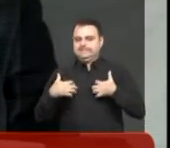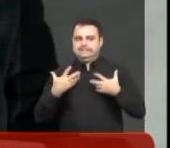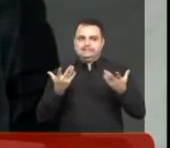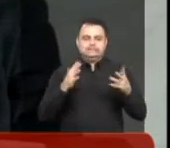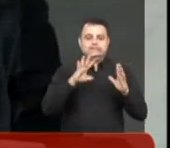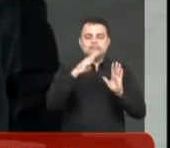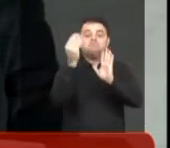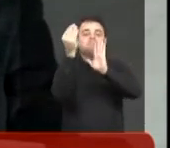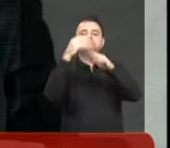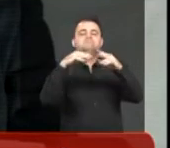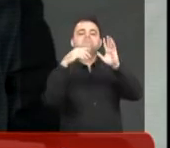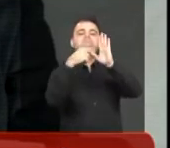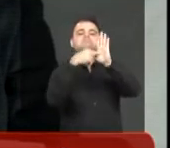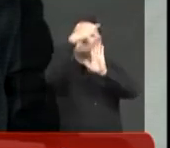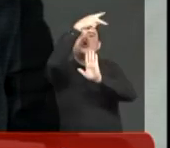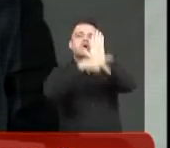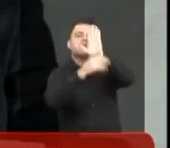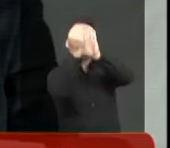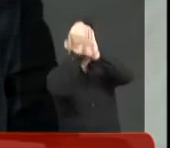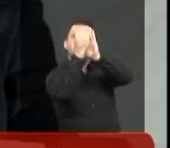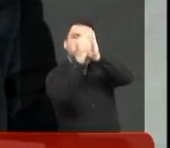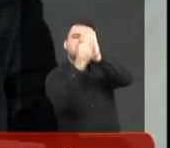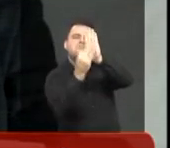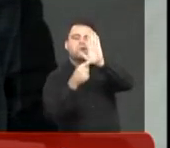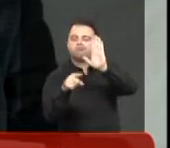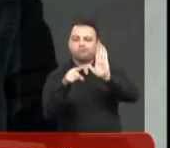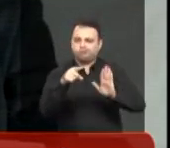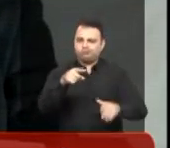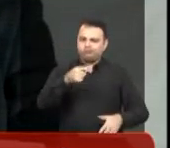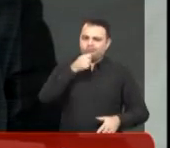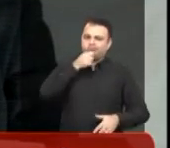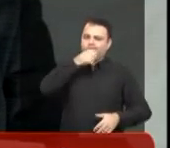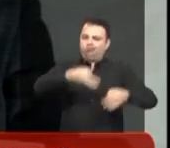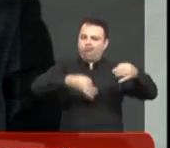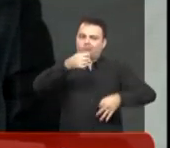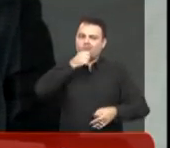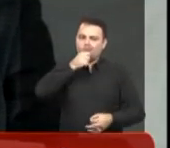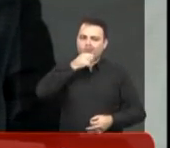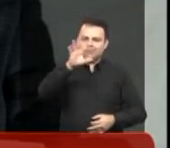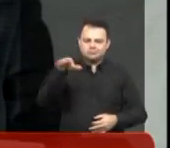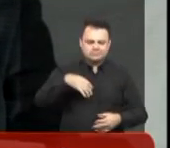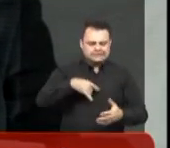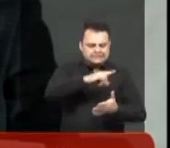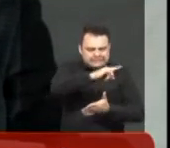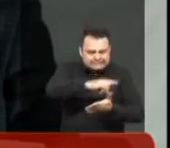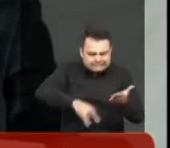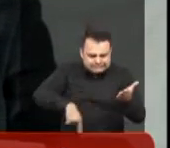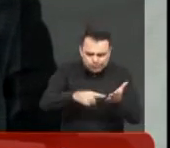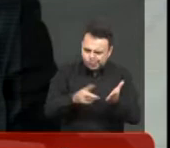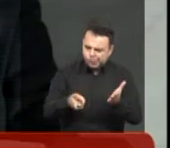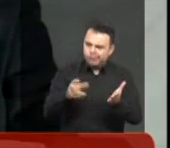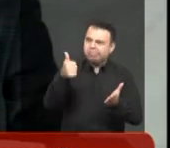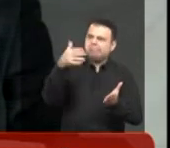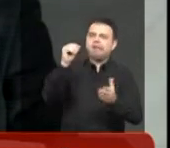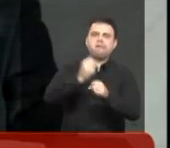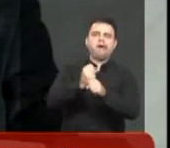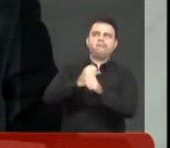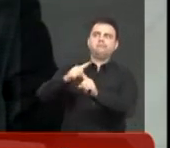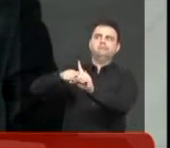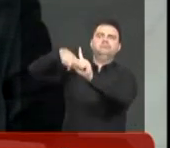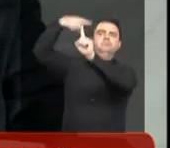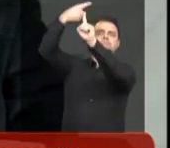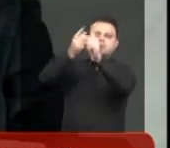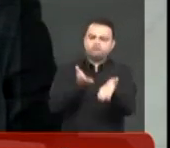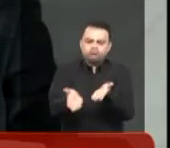não foi julgado. Mas eu acho que você prorrogar um contrato por mais 10 anos sem licitação é